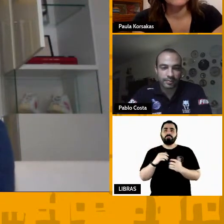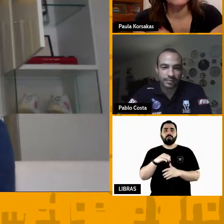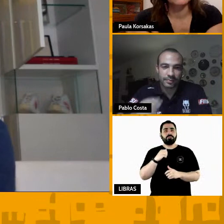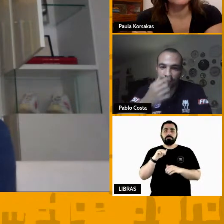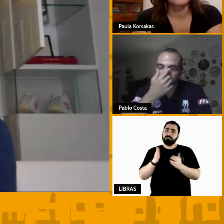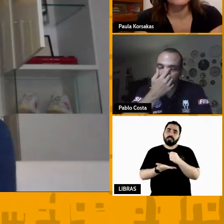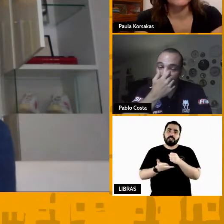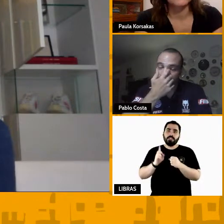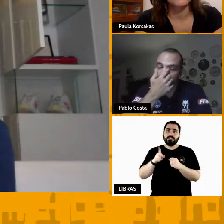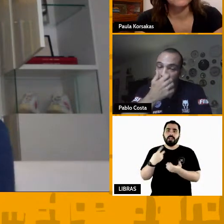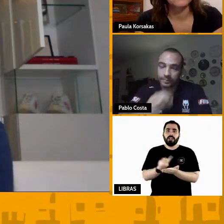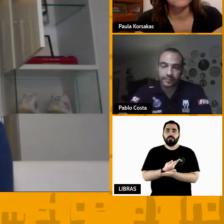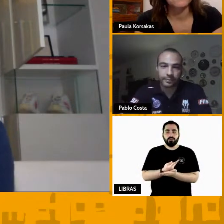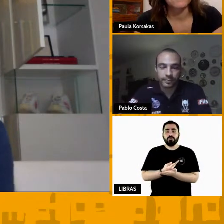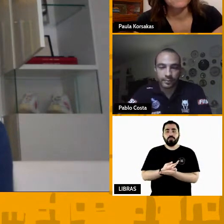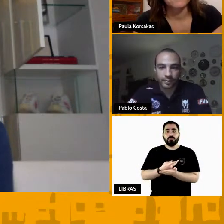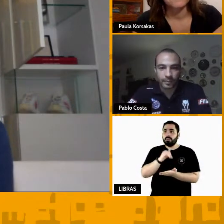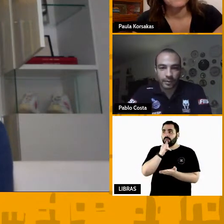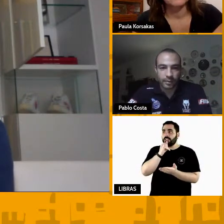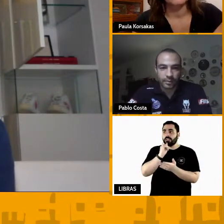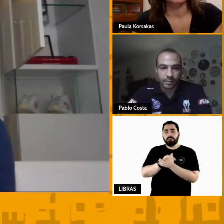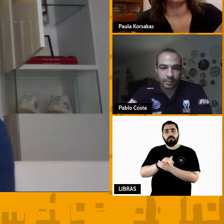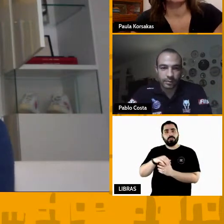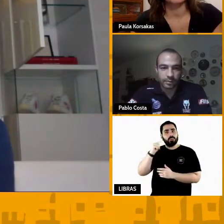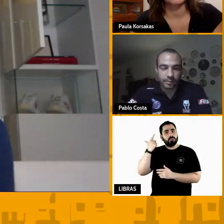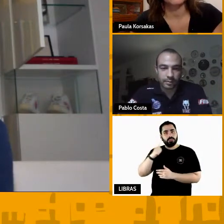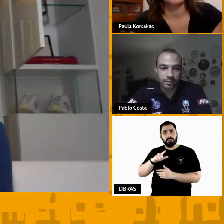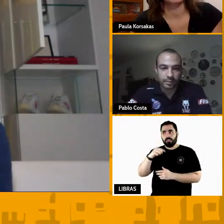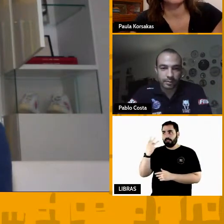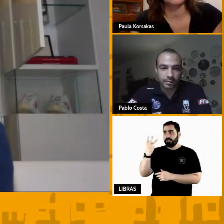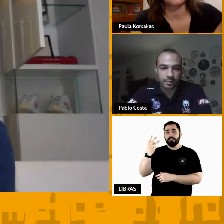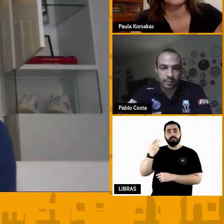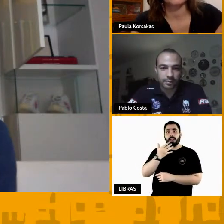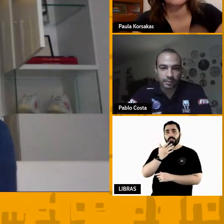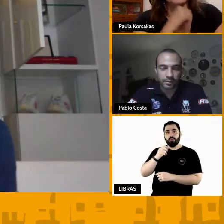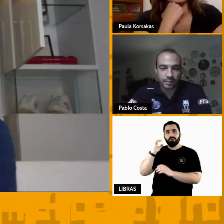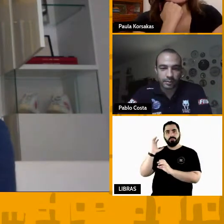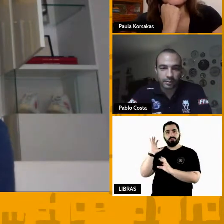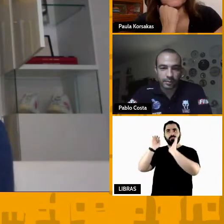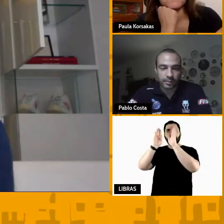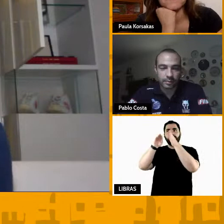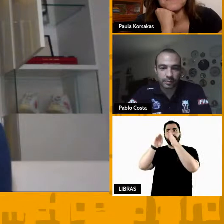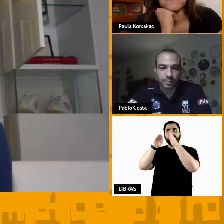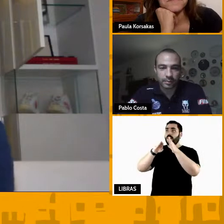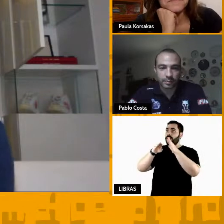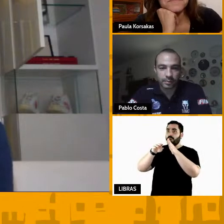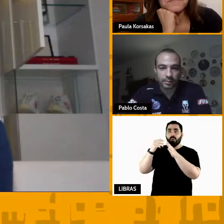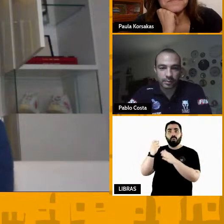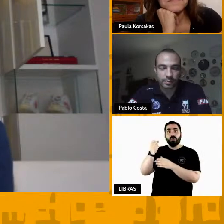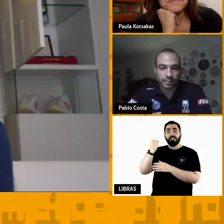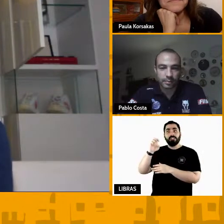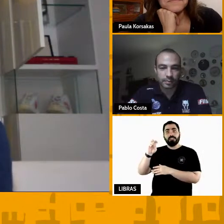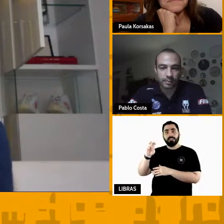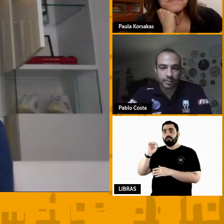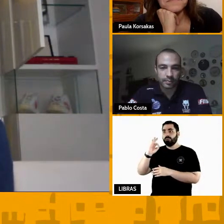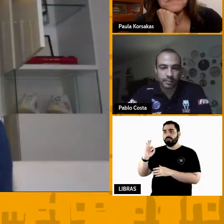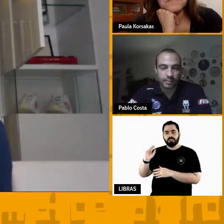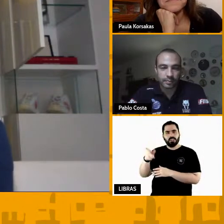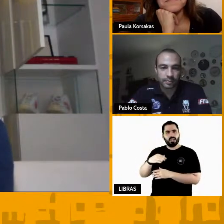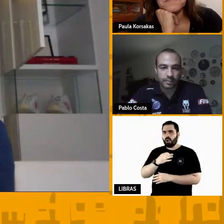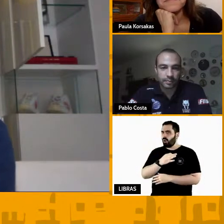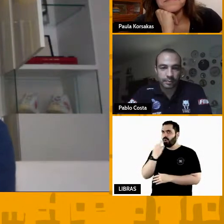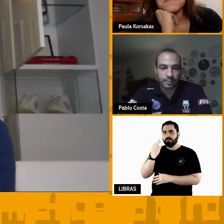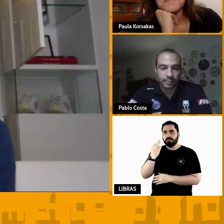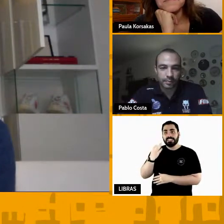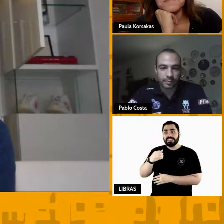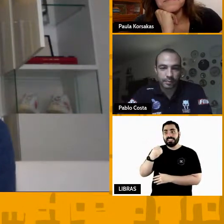pontos é ótimo 85% no aproveitamento de lance livre é ótimo 63% no aproveitamento de